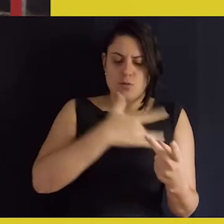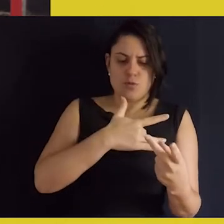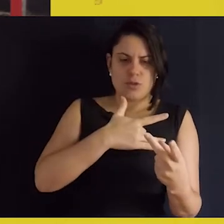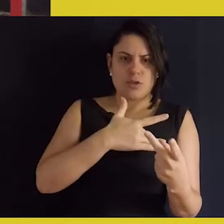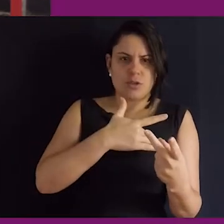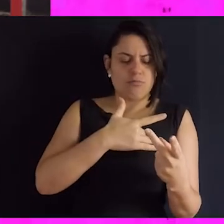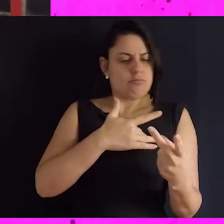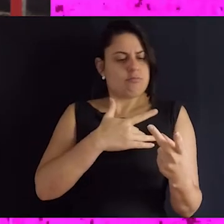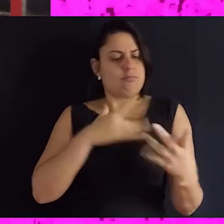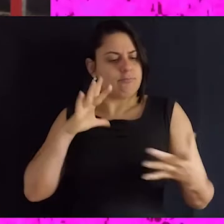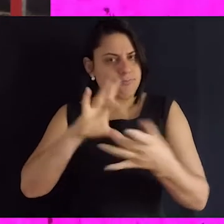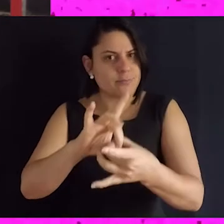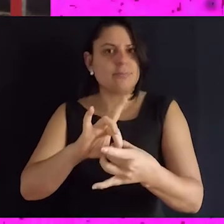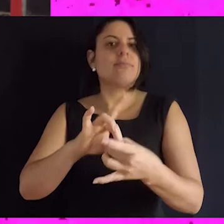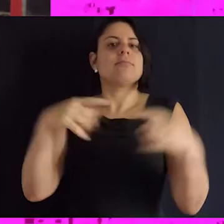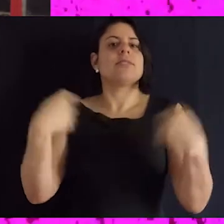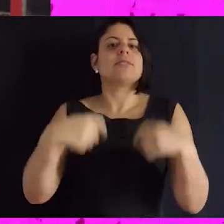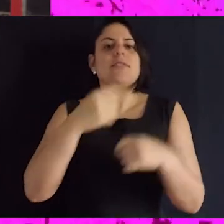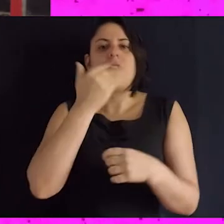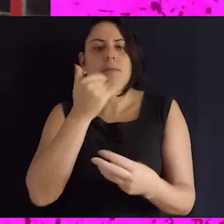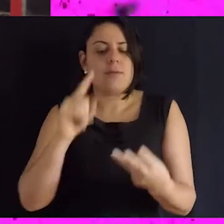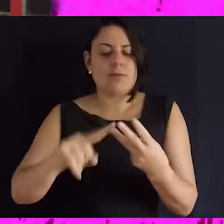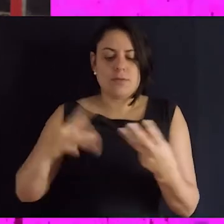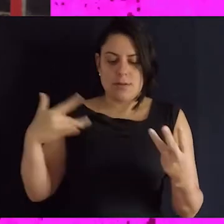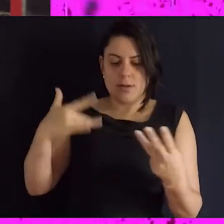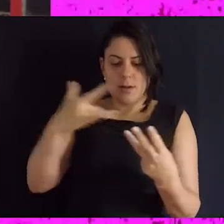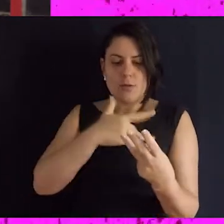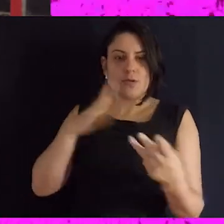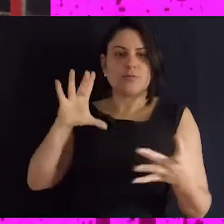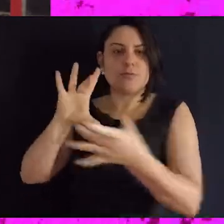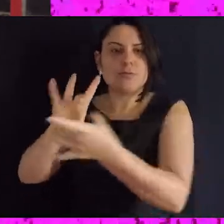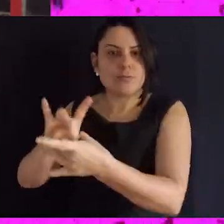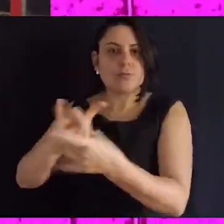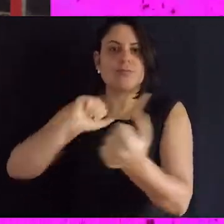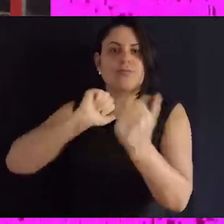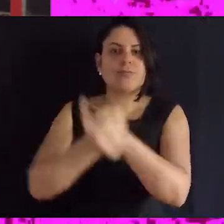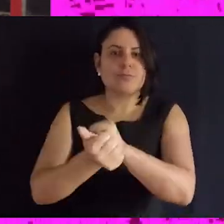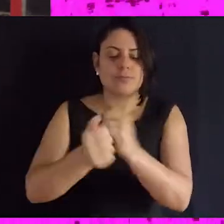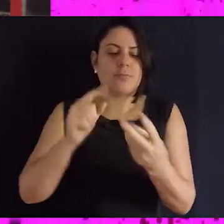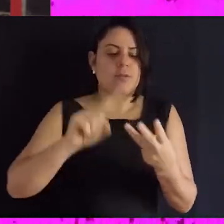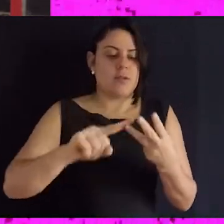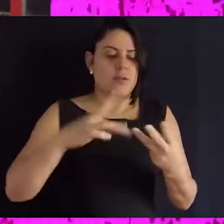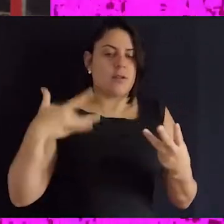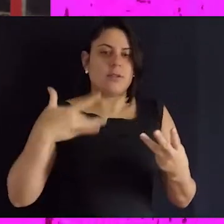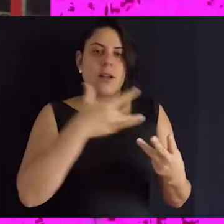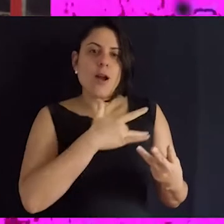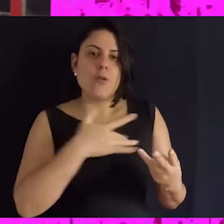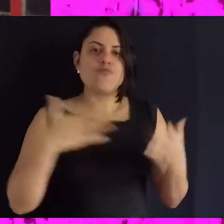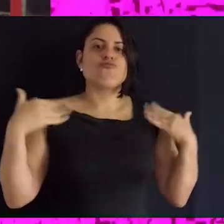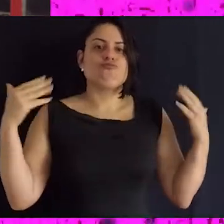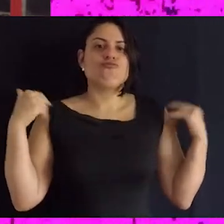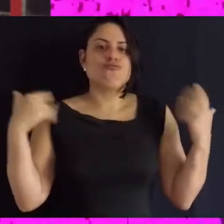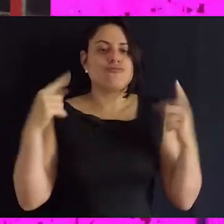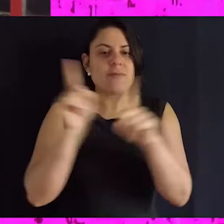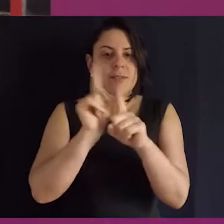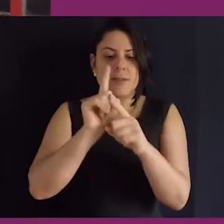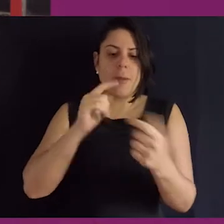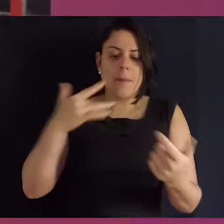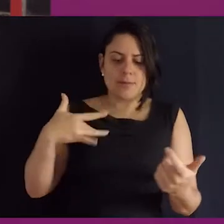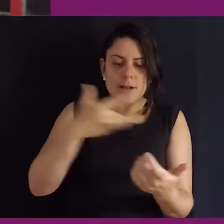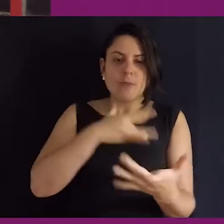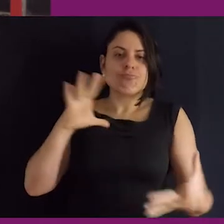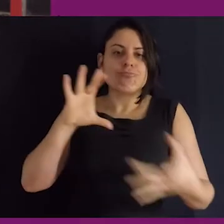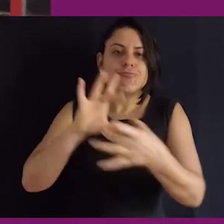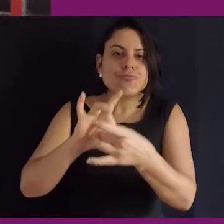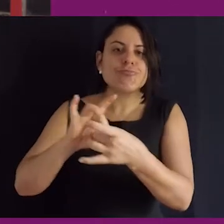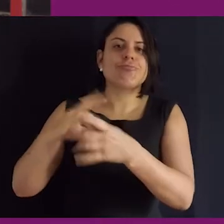consegue falar de saúde sem falar de educação, a gente não consegue falar de saúde sem falar de suporte, sem falar de lazer, sem falar